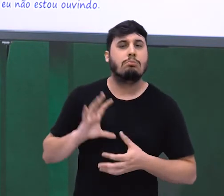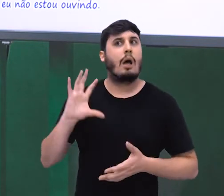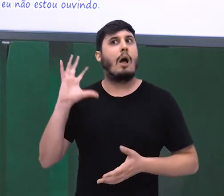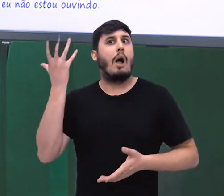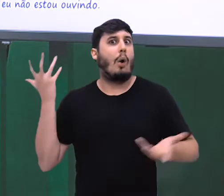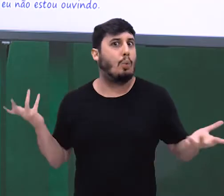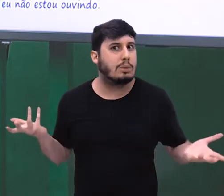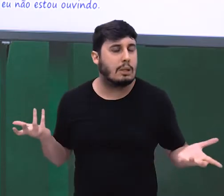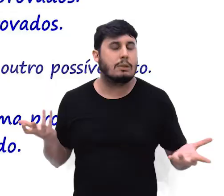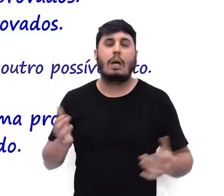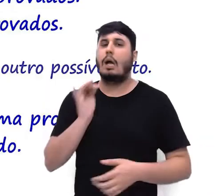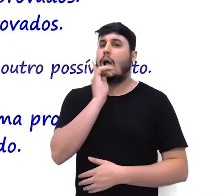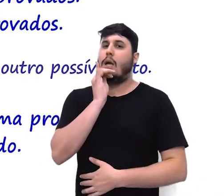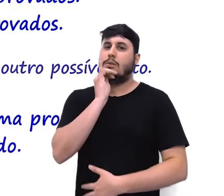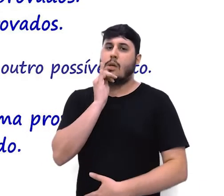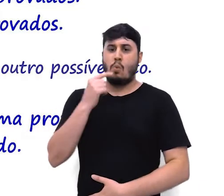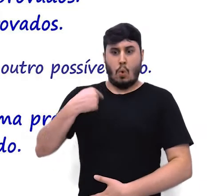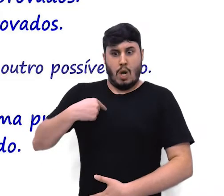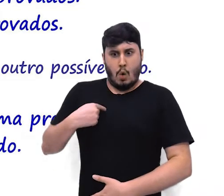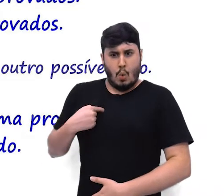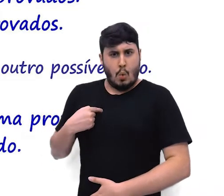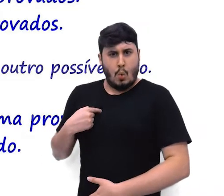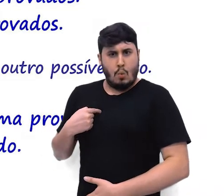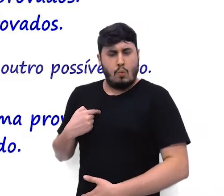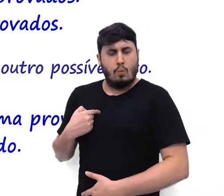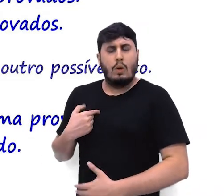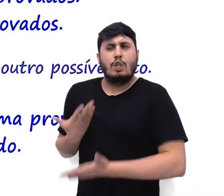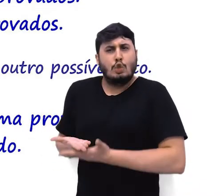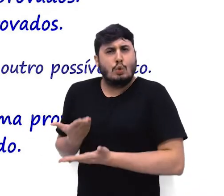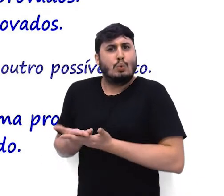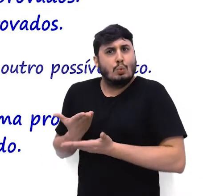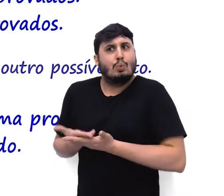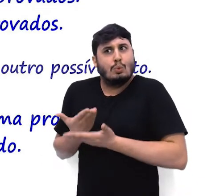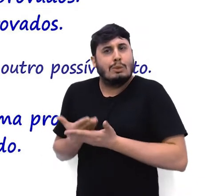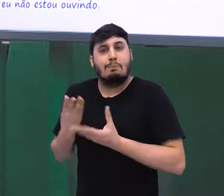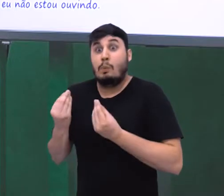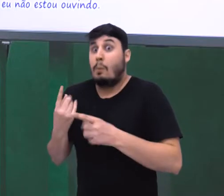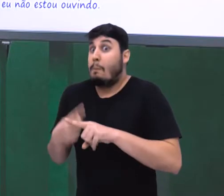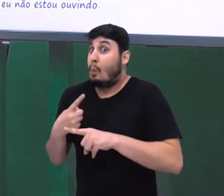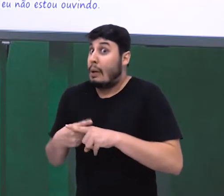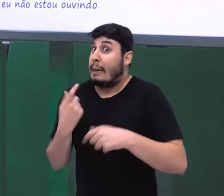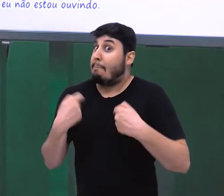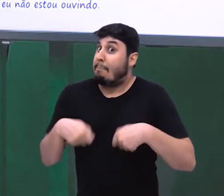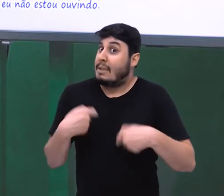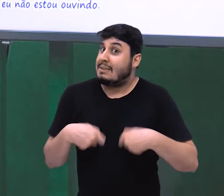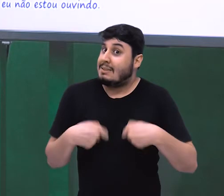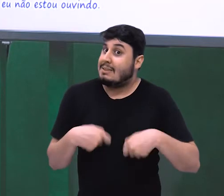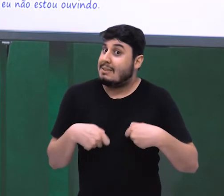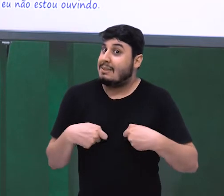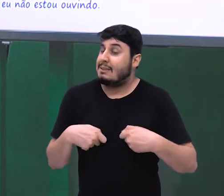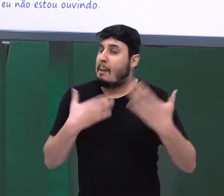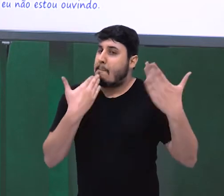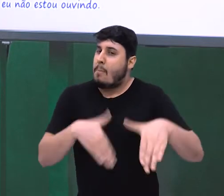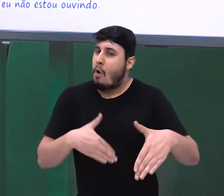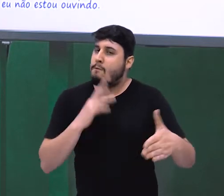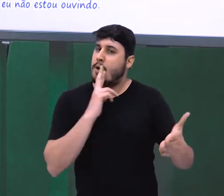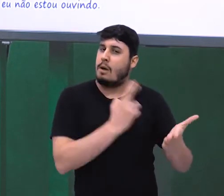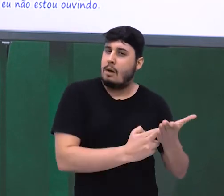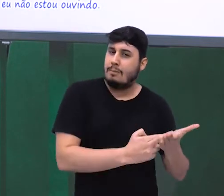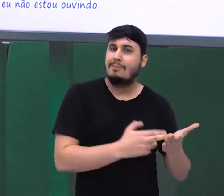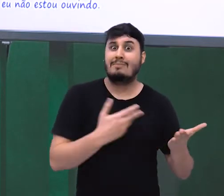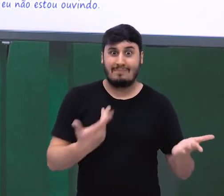Temos aqui, nesse exemplo, eu estudei bastante porque precisava fazer uma prova. Veja que a segunda oração, porque